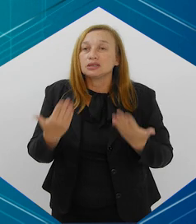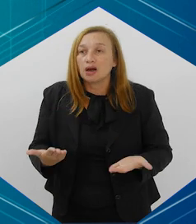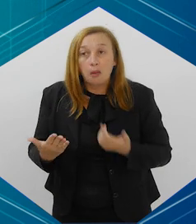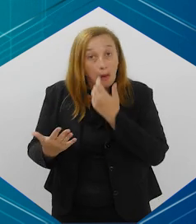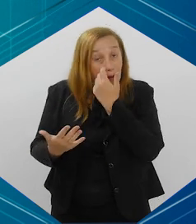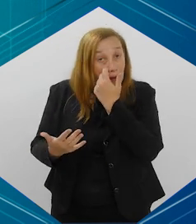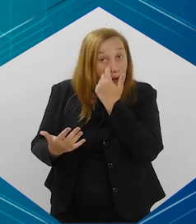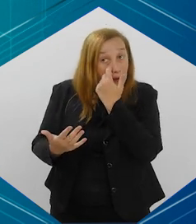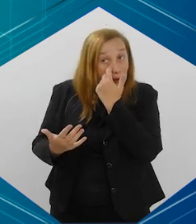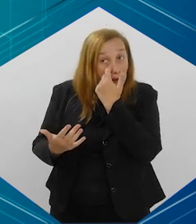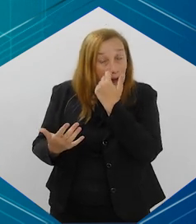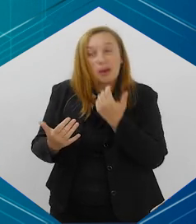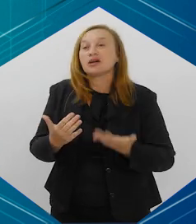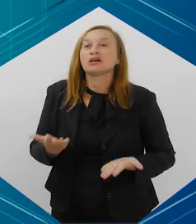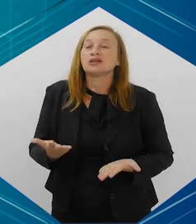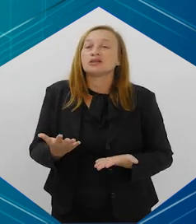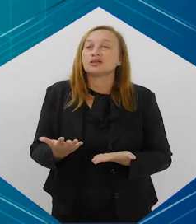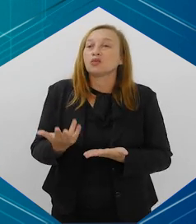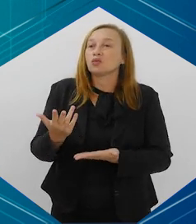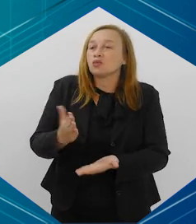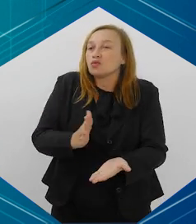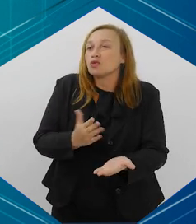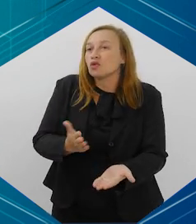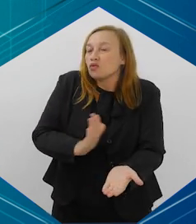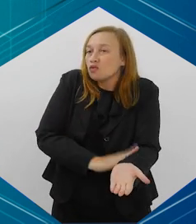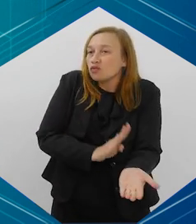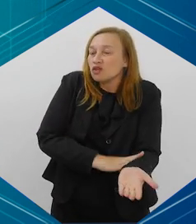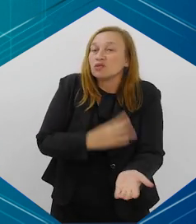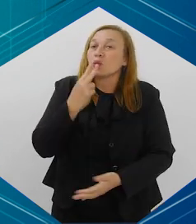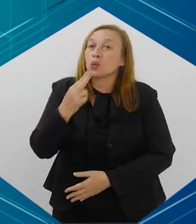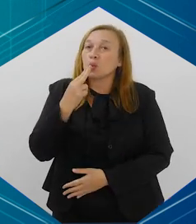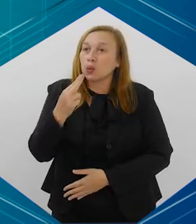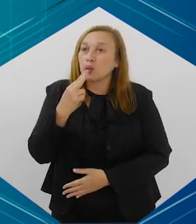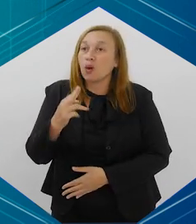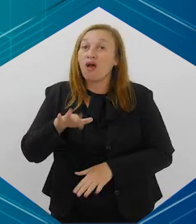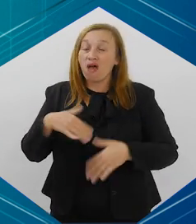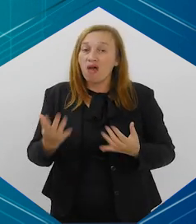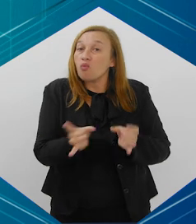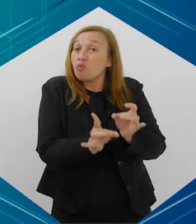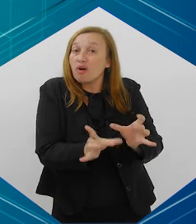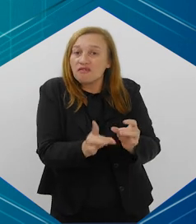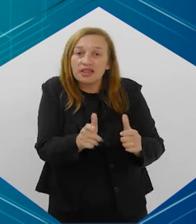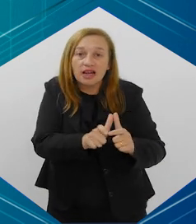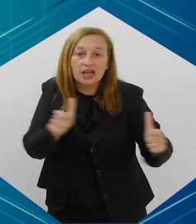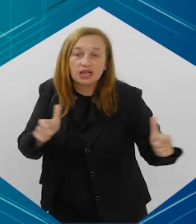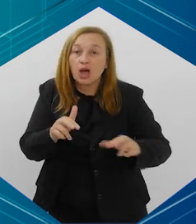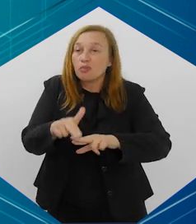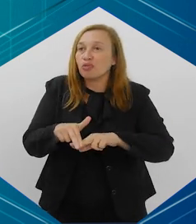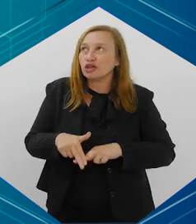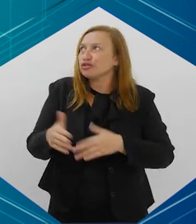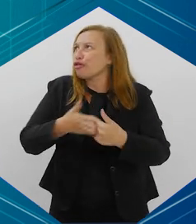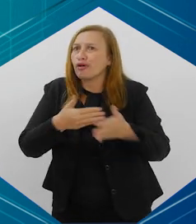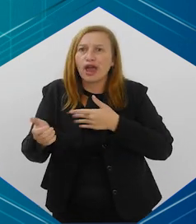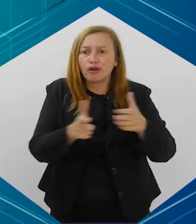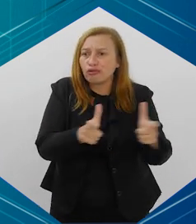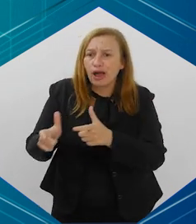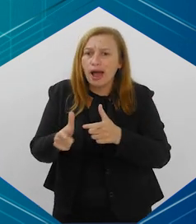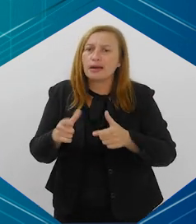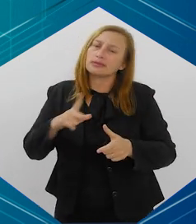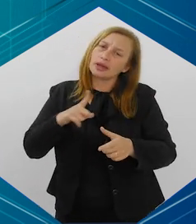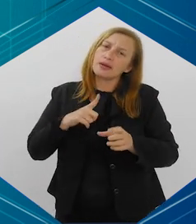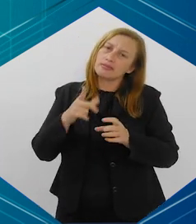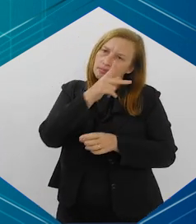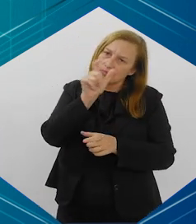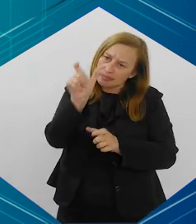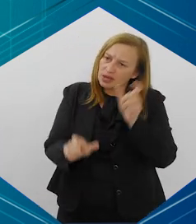além de ser uma introdução ao hábito de fumar, é um mercado muito significativo. Por isso que tem gente vendendo. Onde tem mercado,